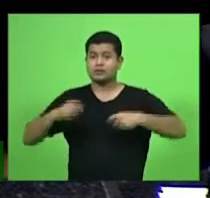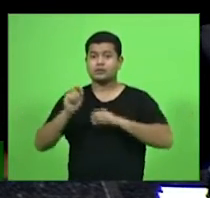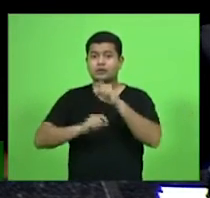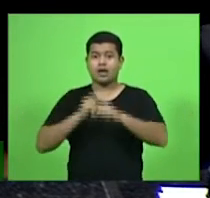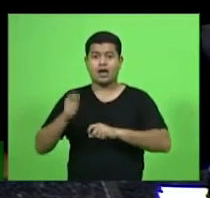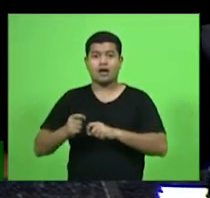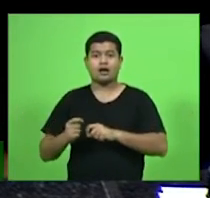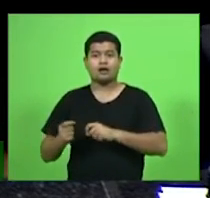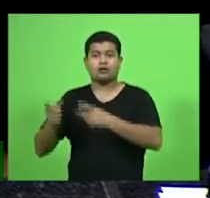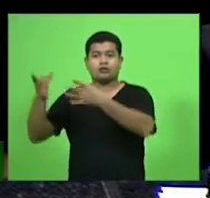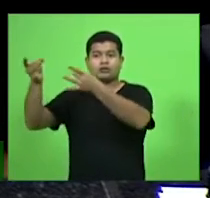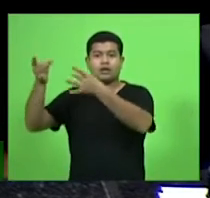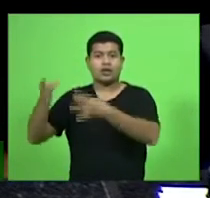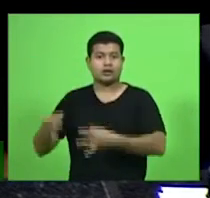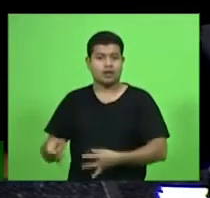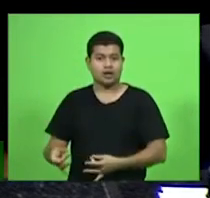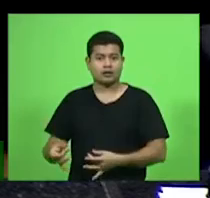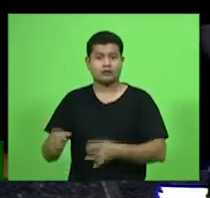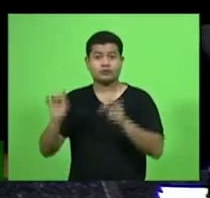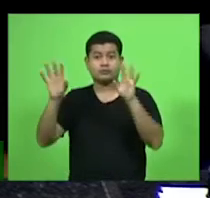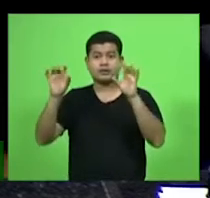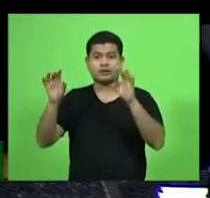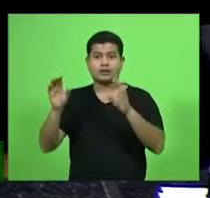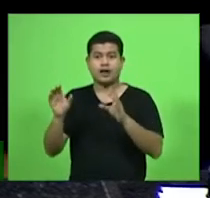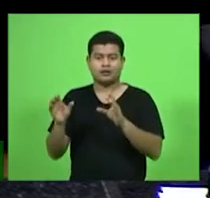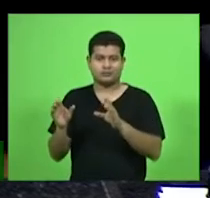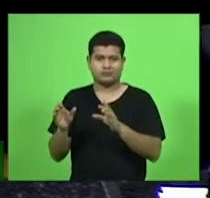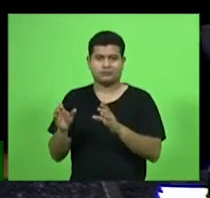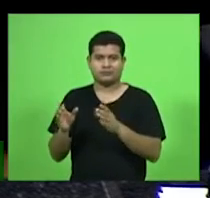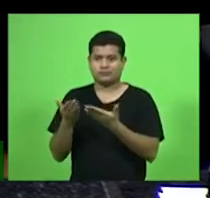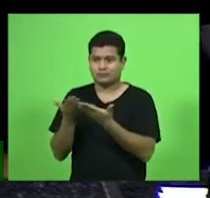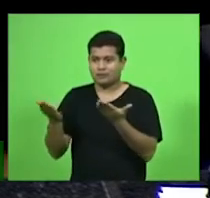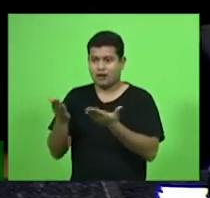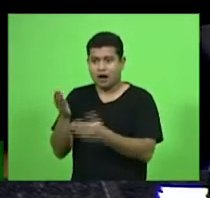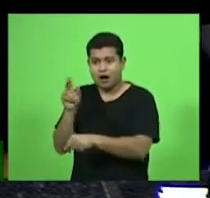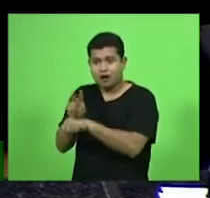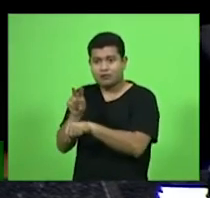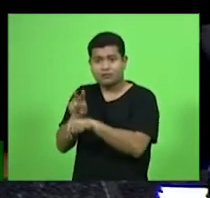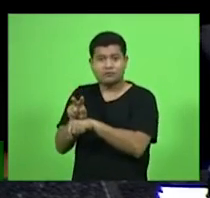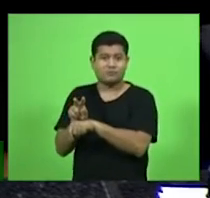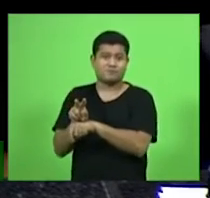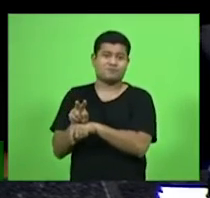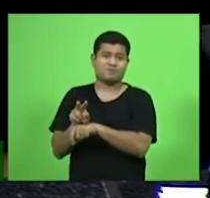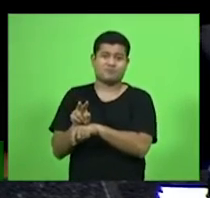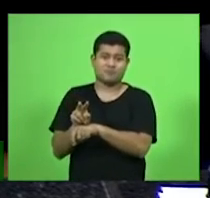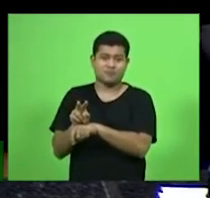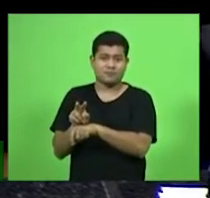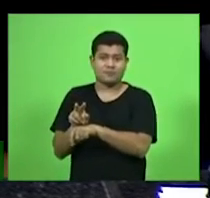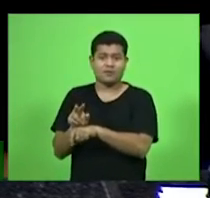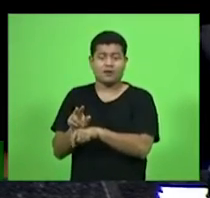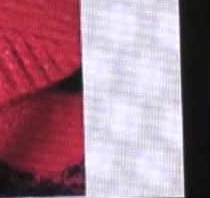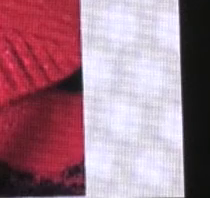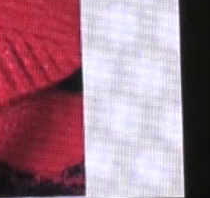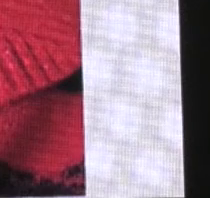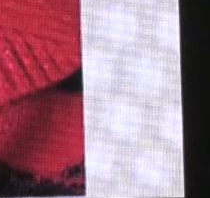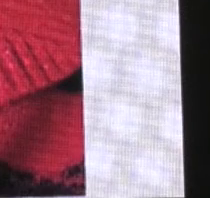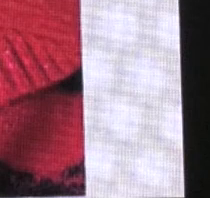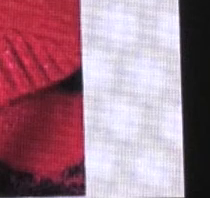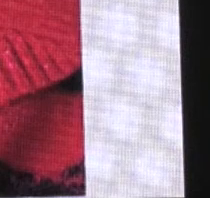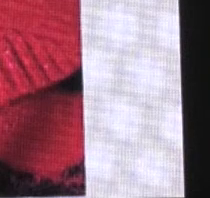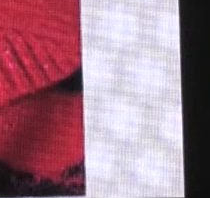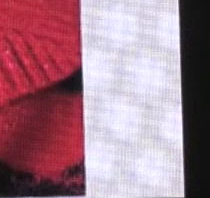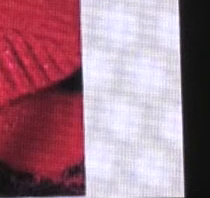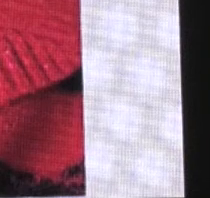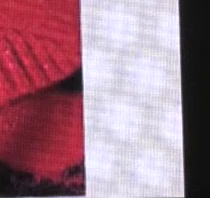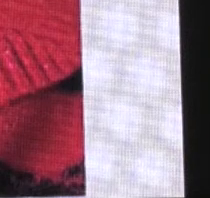especial, separada, sobre a vigilância específica dos deputados. A mãe do